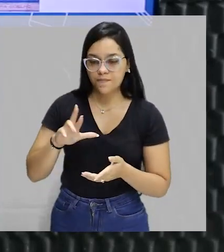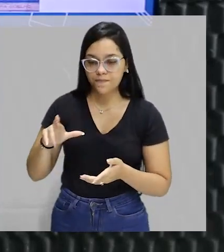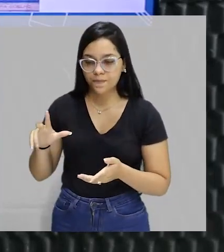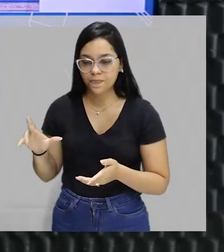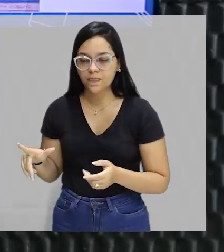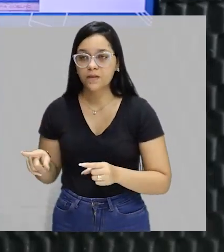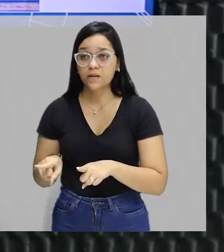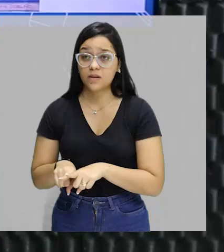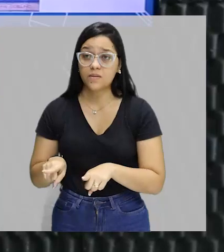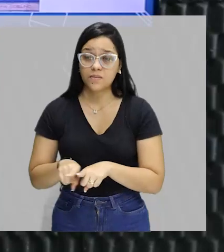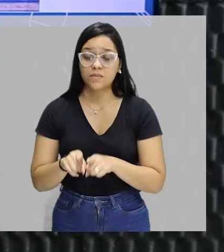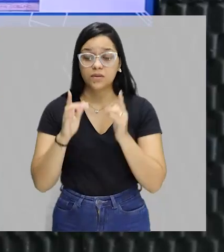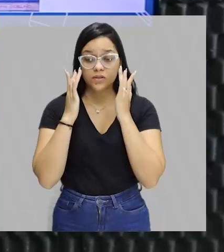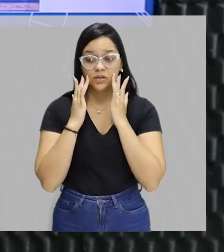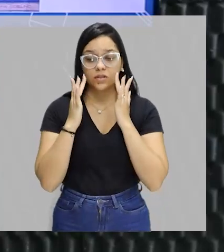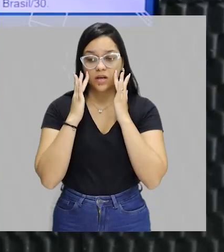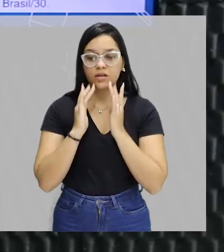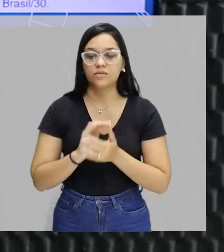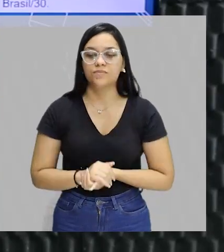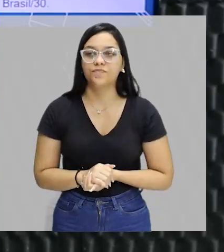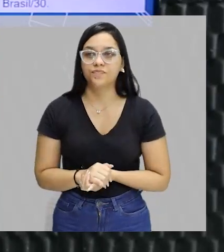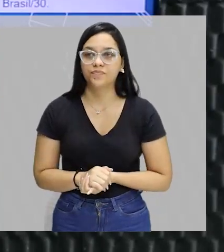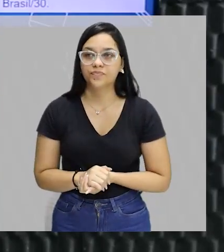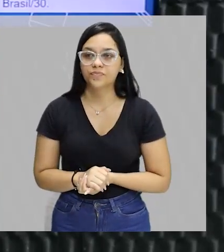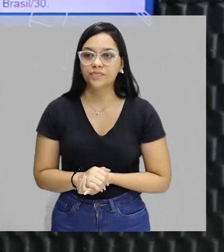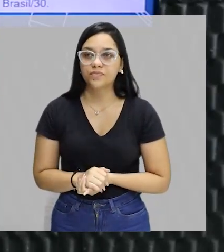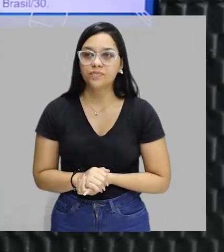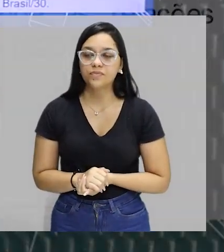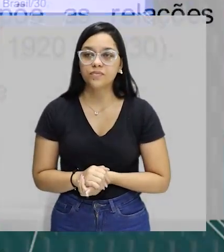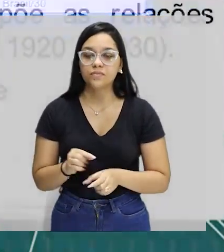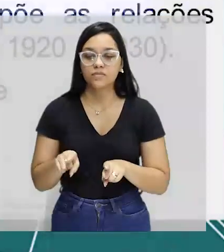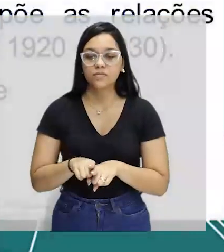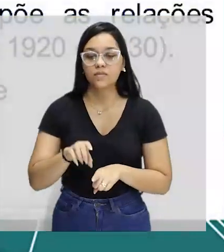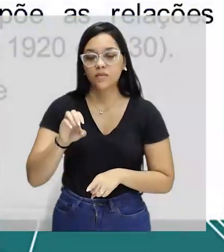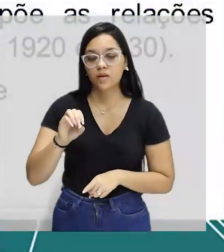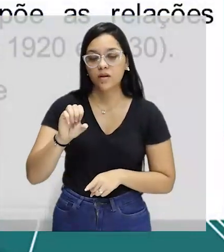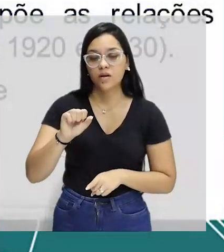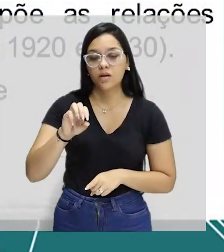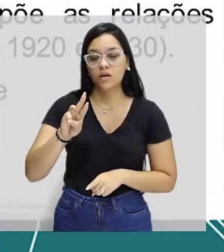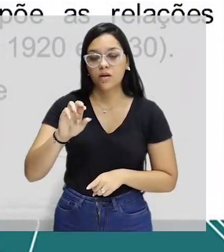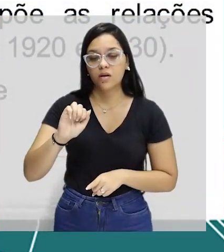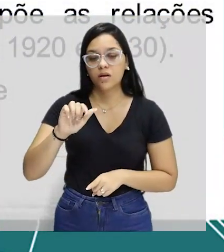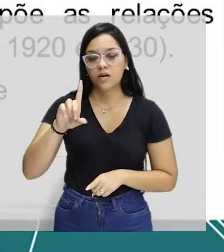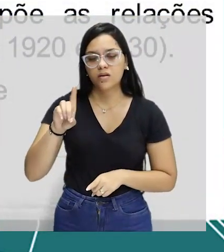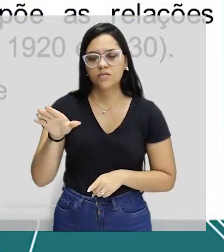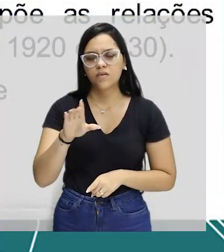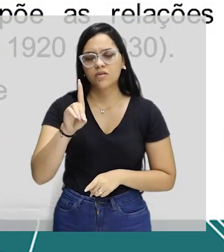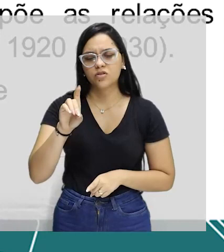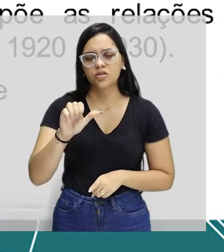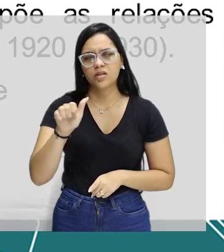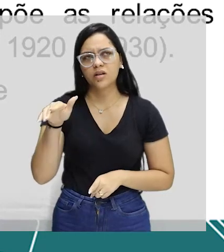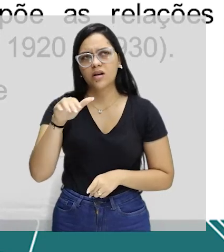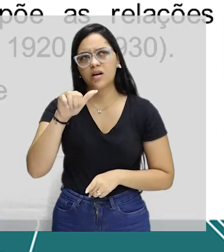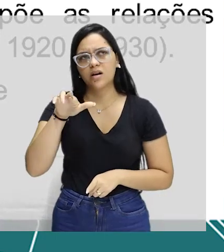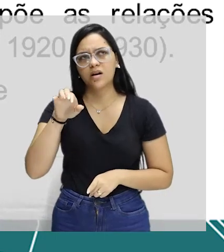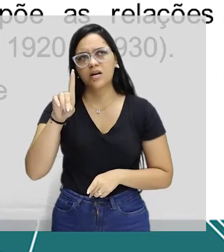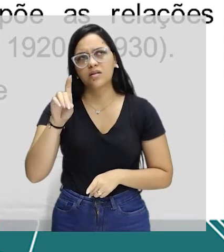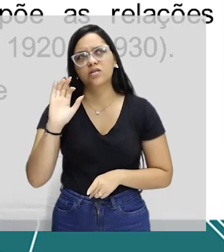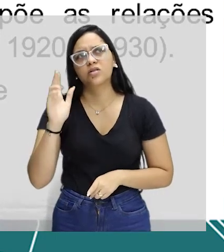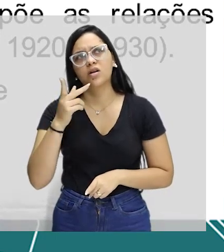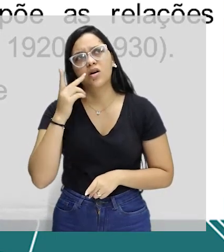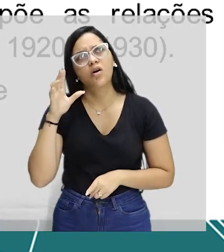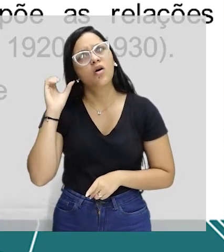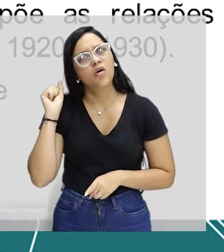e para o teatro. E a vai citar alguns deles. Oswald de Andrade. Oswald de Andrade. Eu já ouvi esse nome.